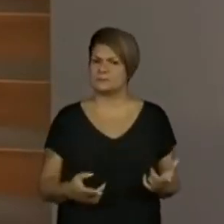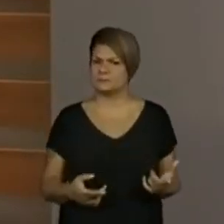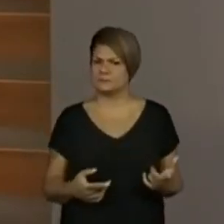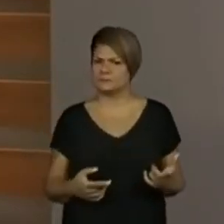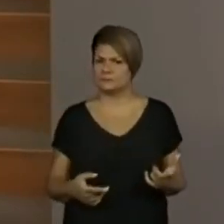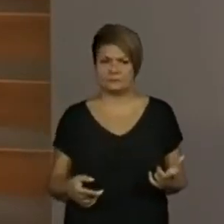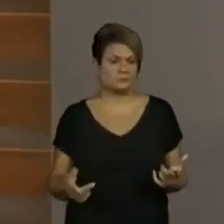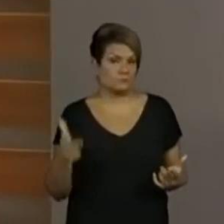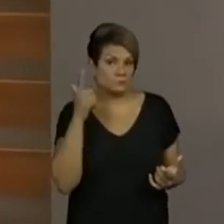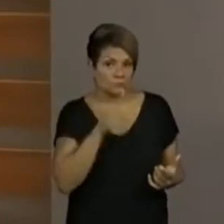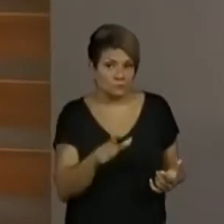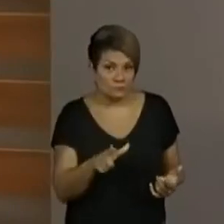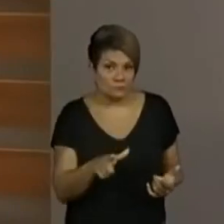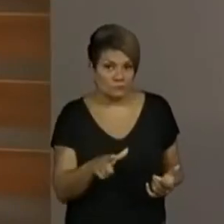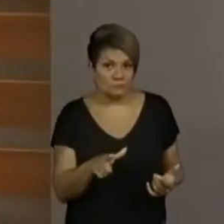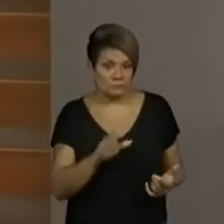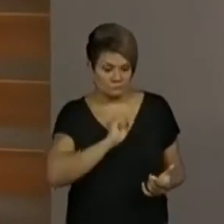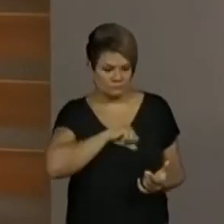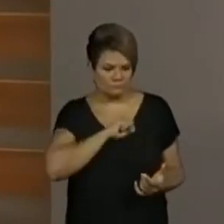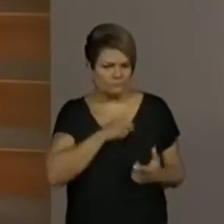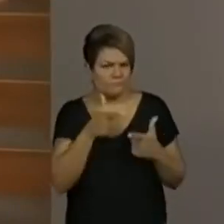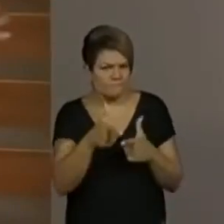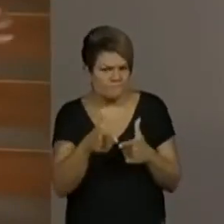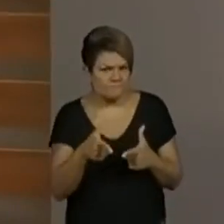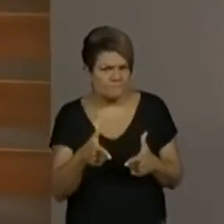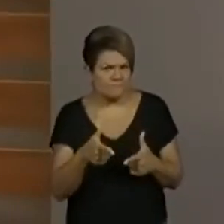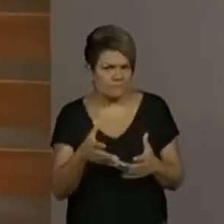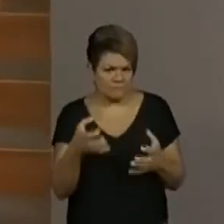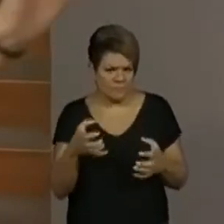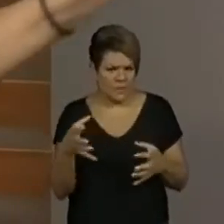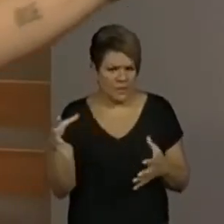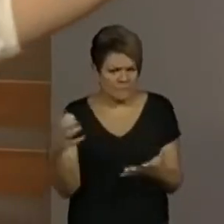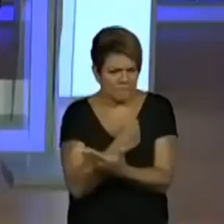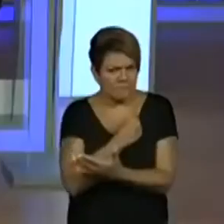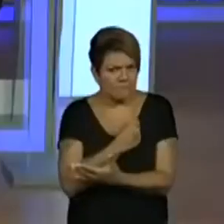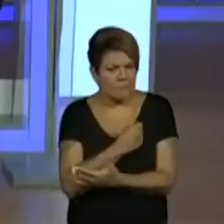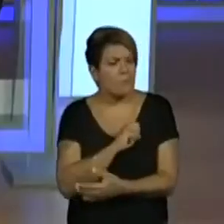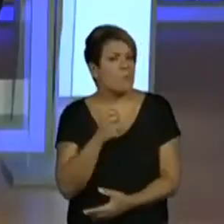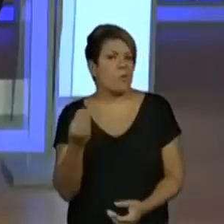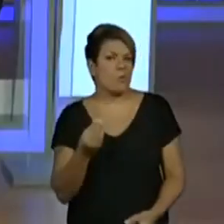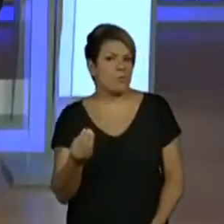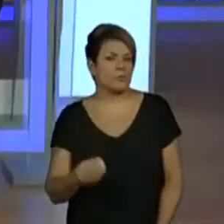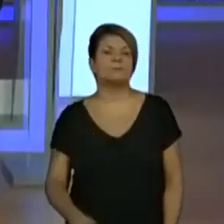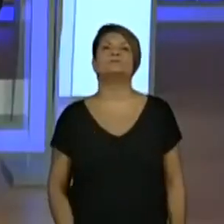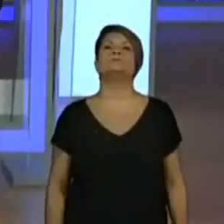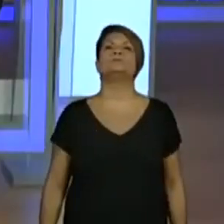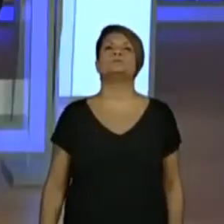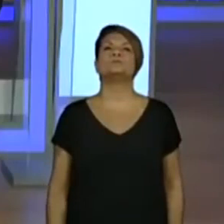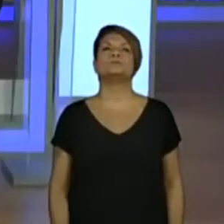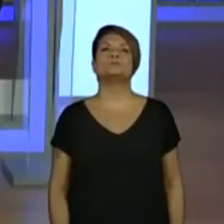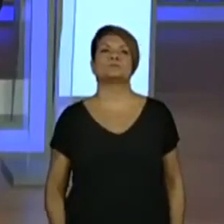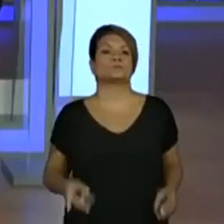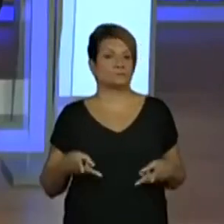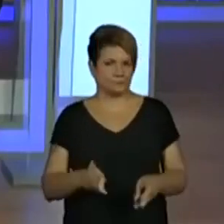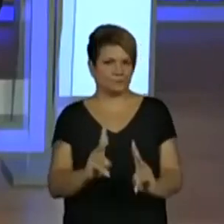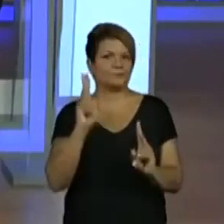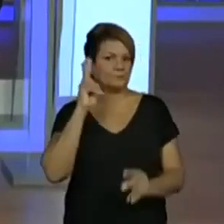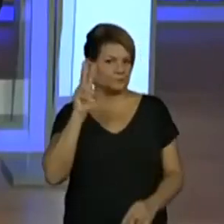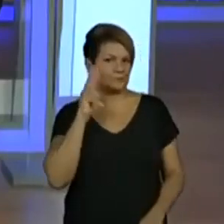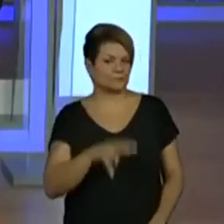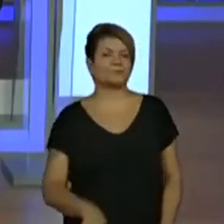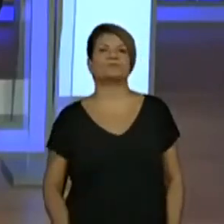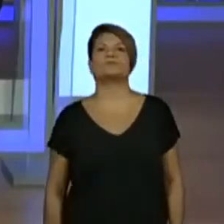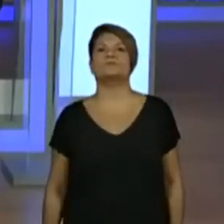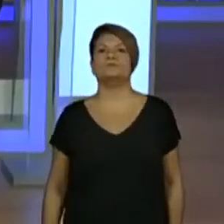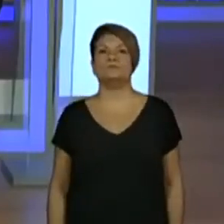Será que ele consegue causar? Será que ele quer dominar? Então, vamos lá. Vamos para a nossa história de hoje. Vamos virar a nossa